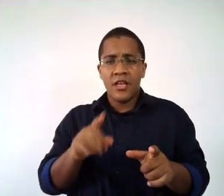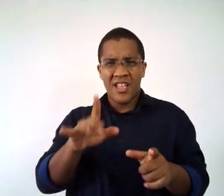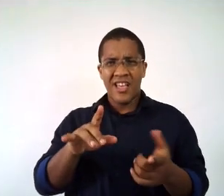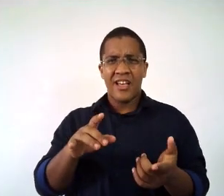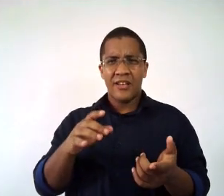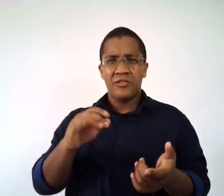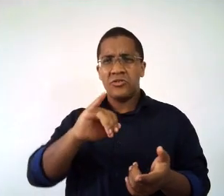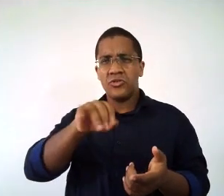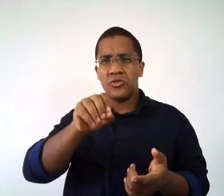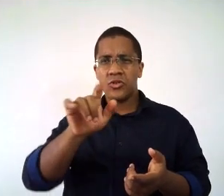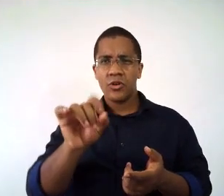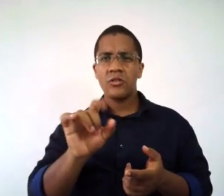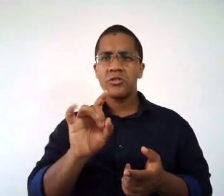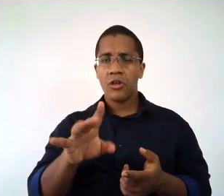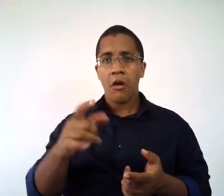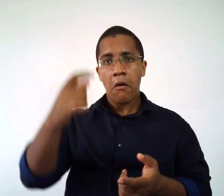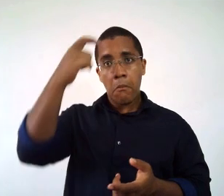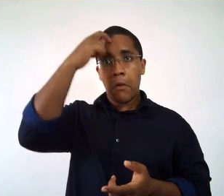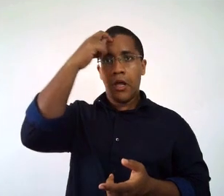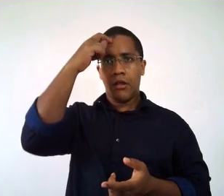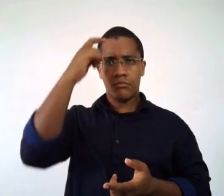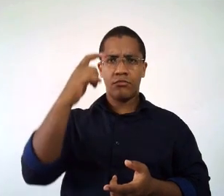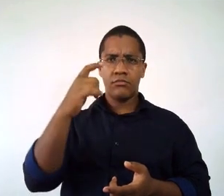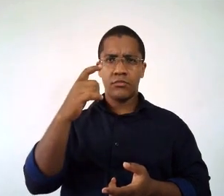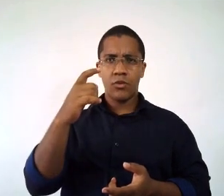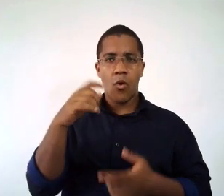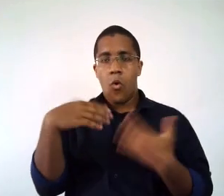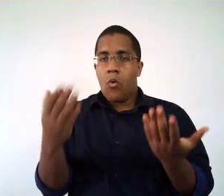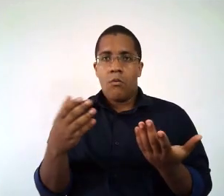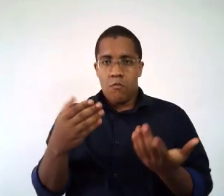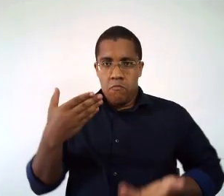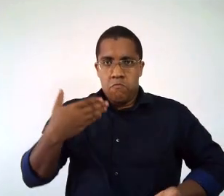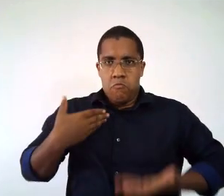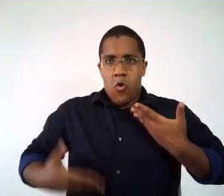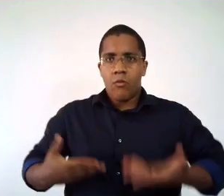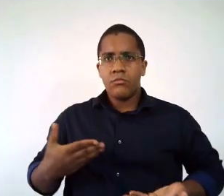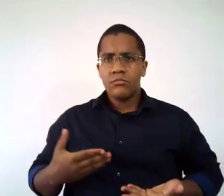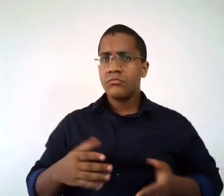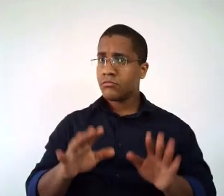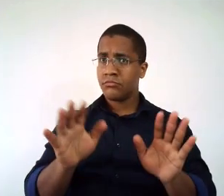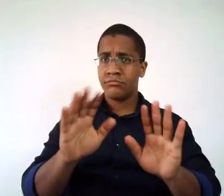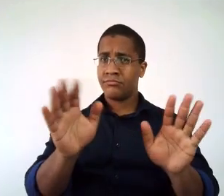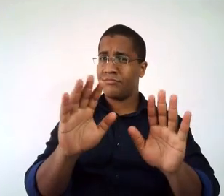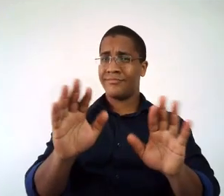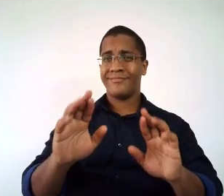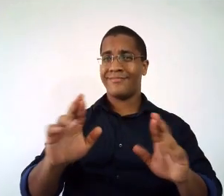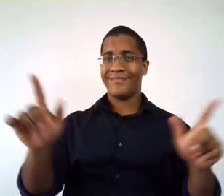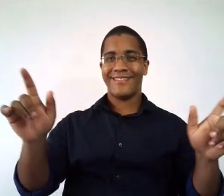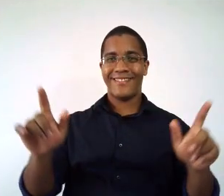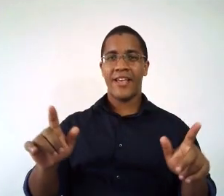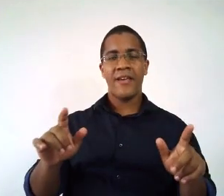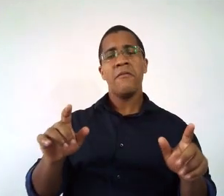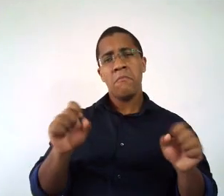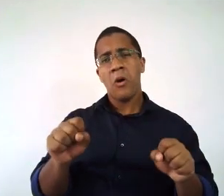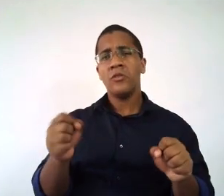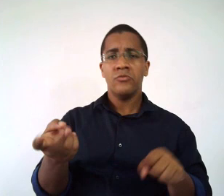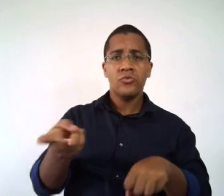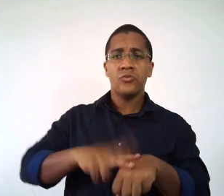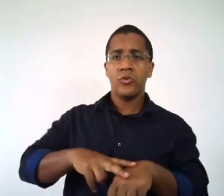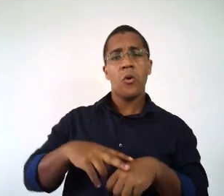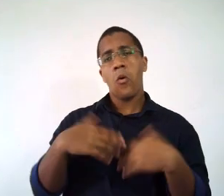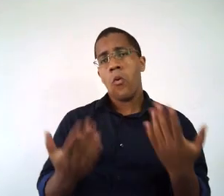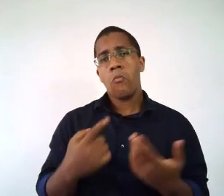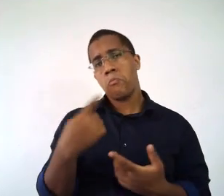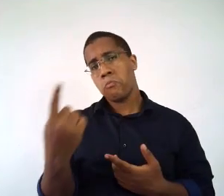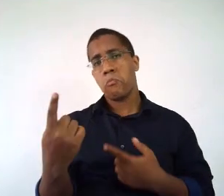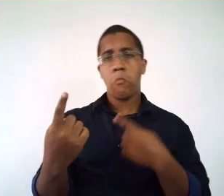e ele nem só é mental, ele é físico e ou mental. Estimulam a socialização e a inclusão, principalmente no